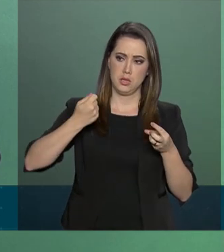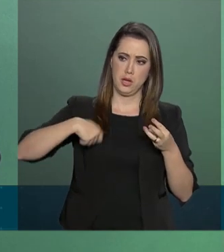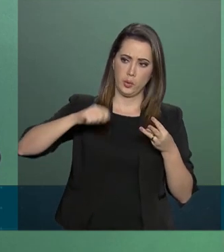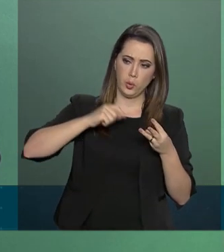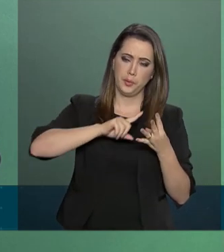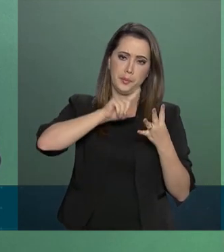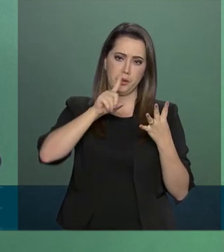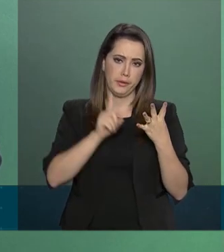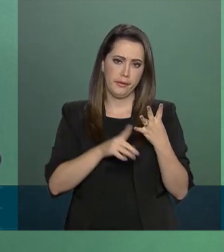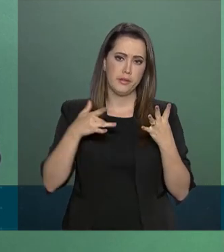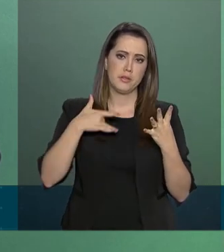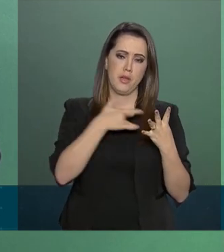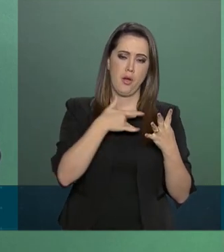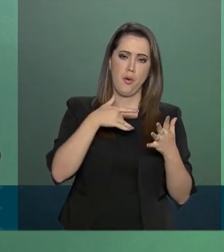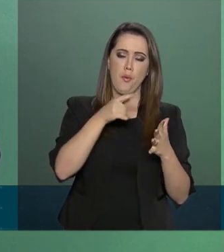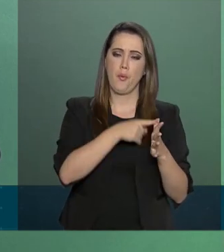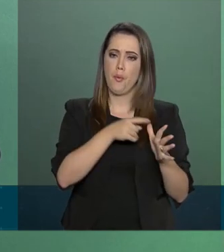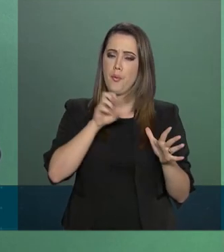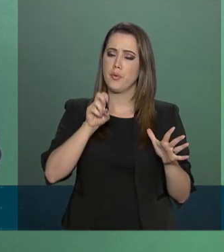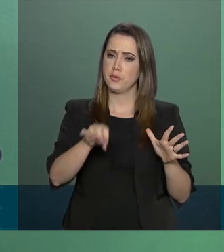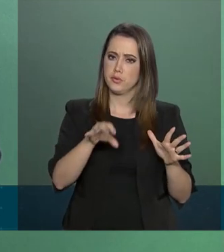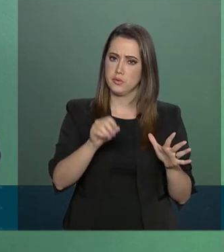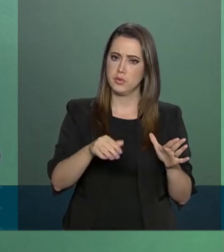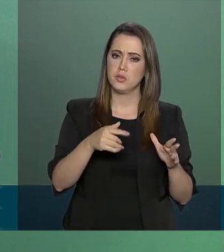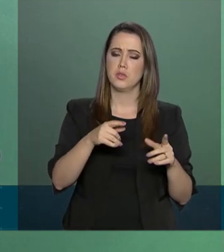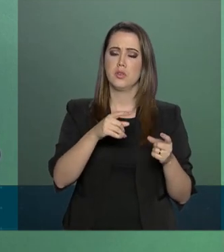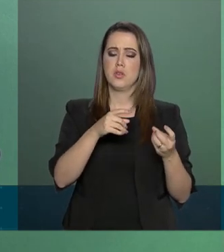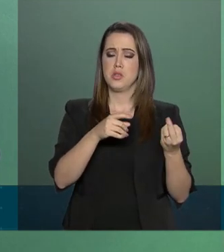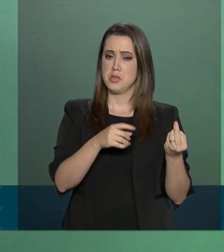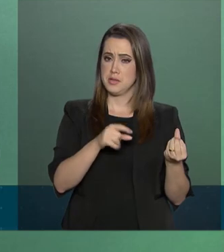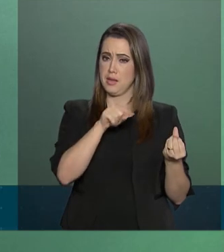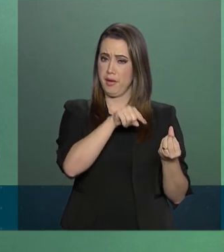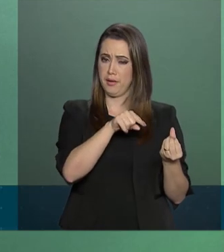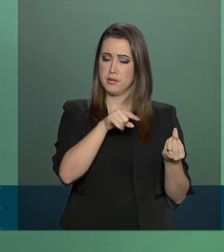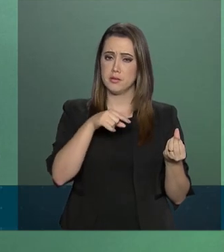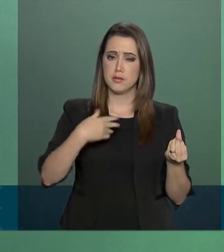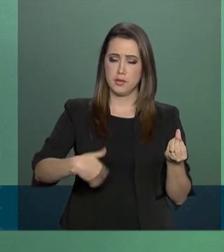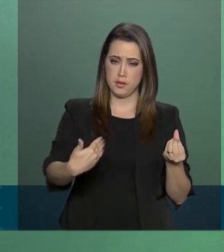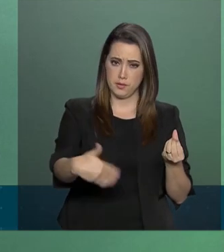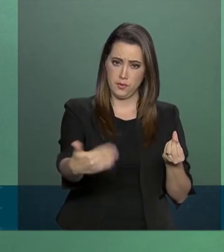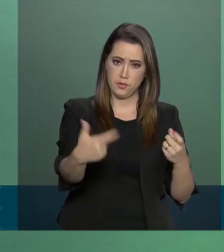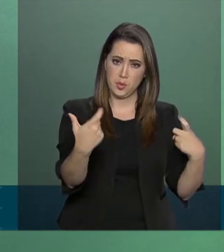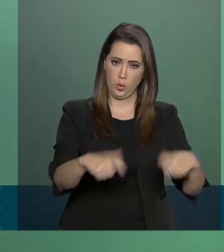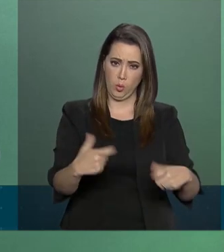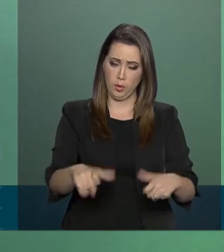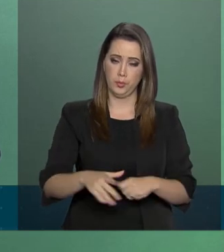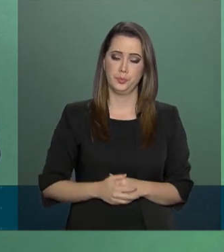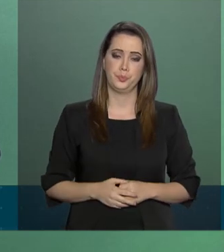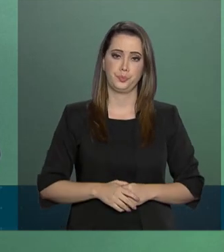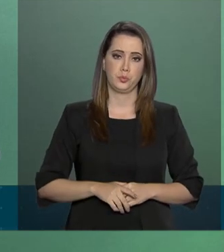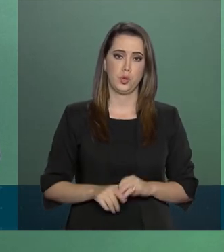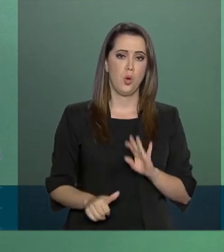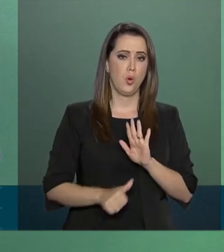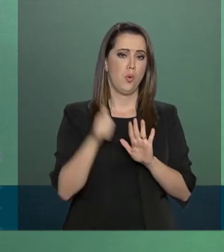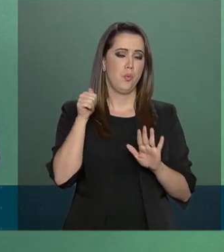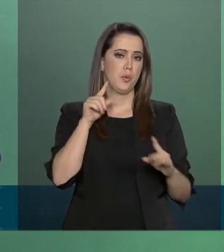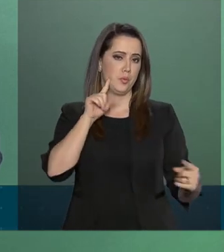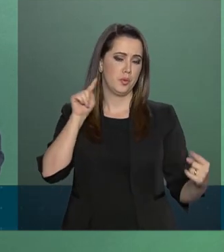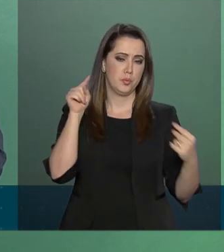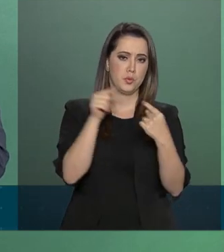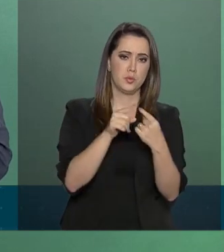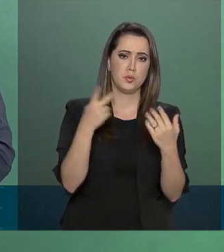Saúde, Educação e Desenvolvimento Regional. A aplicação do projeto piloto será